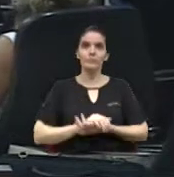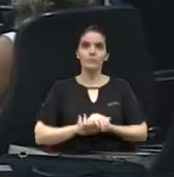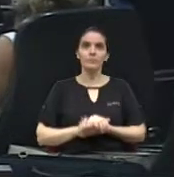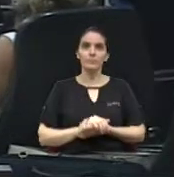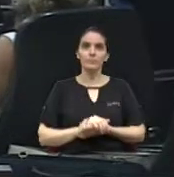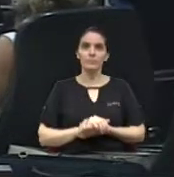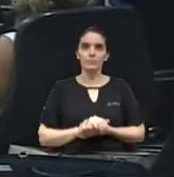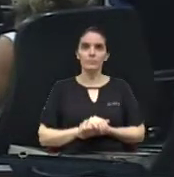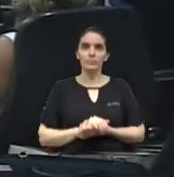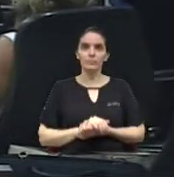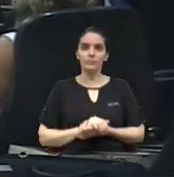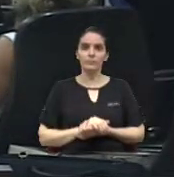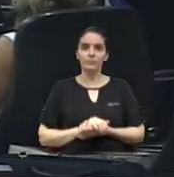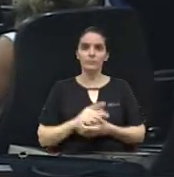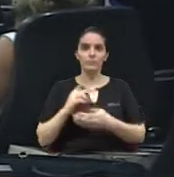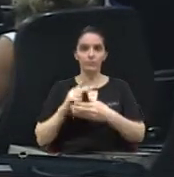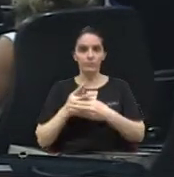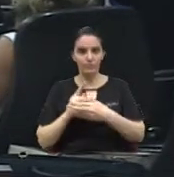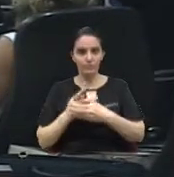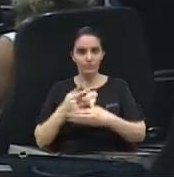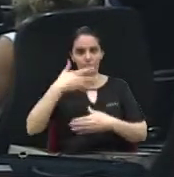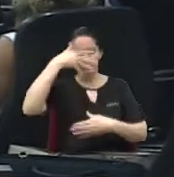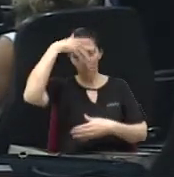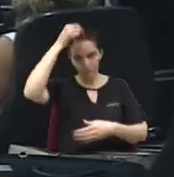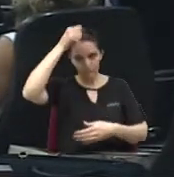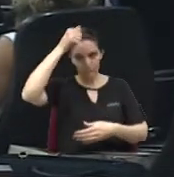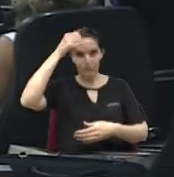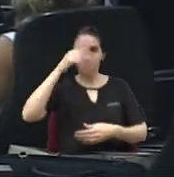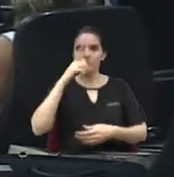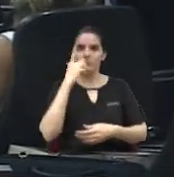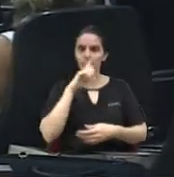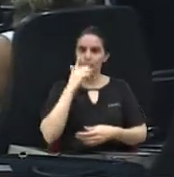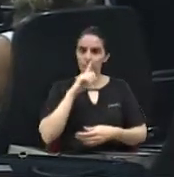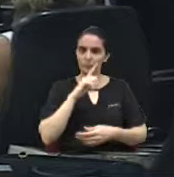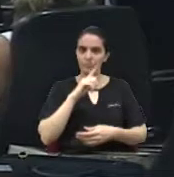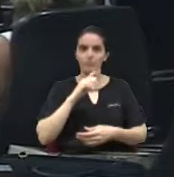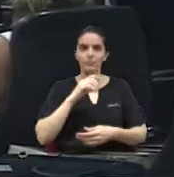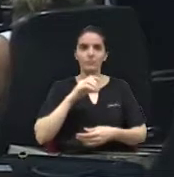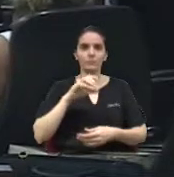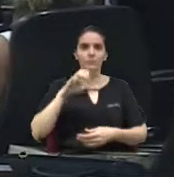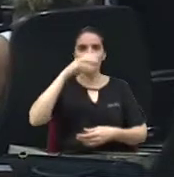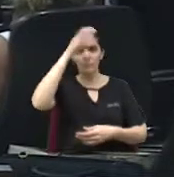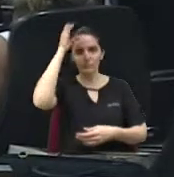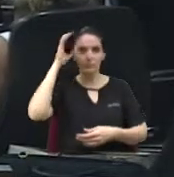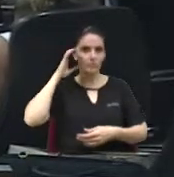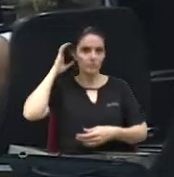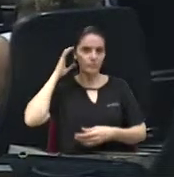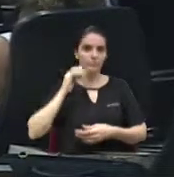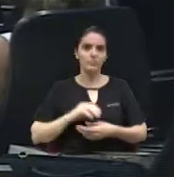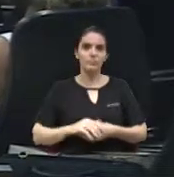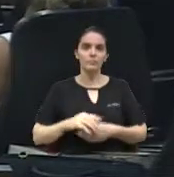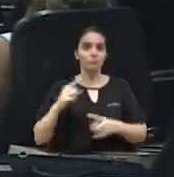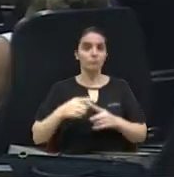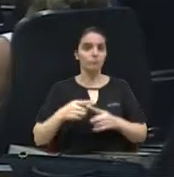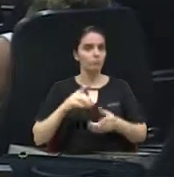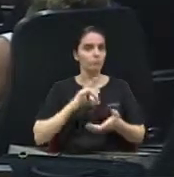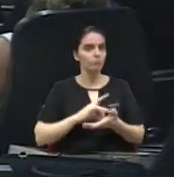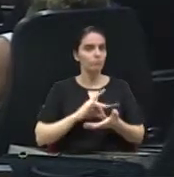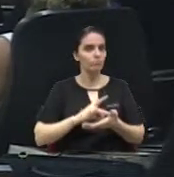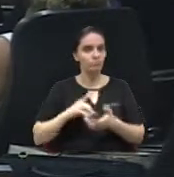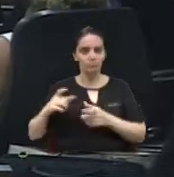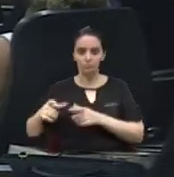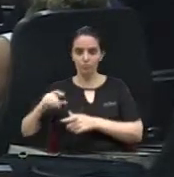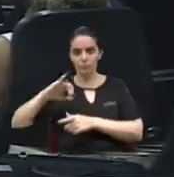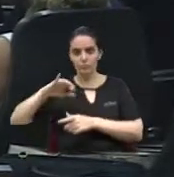Hélder do Taxo, Toninho, ao Lemão e a Carol Pontes. A verdade é a a o bairro do Jaguari